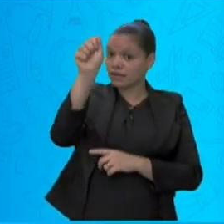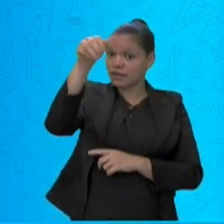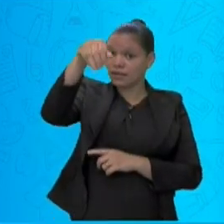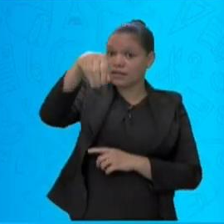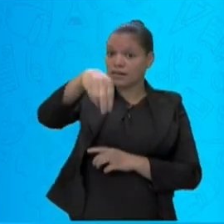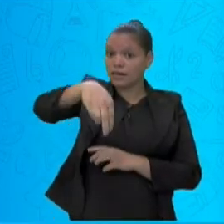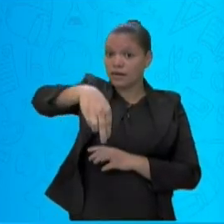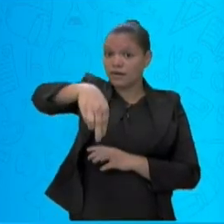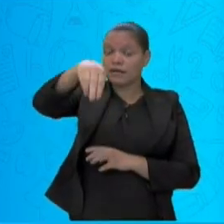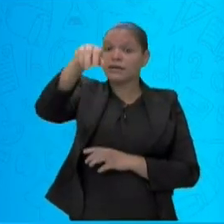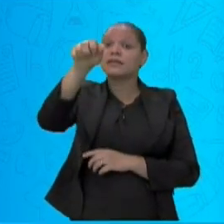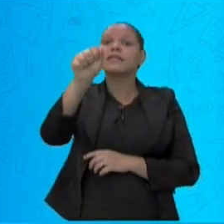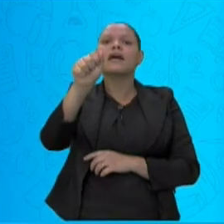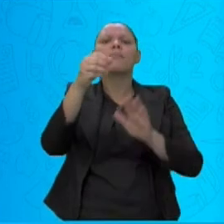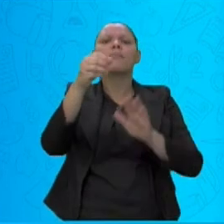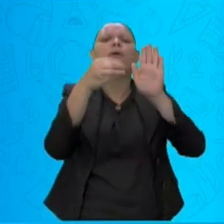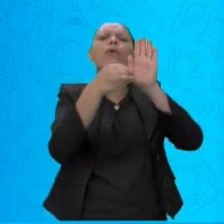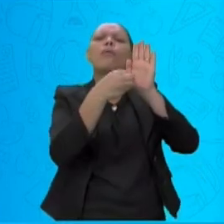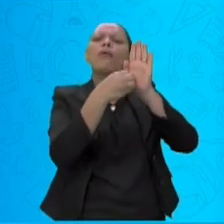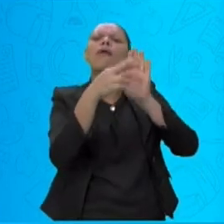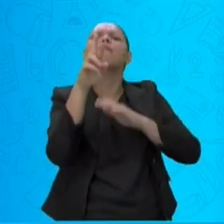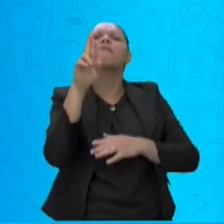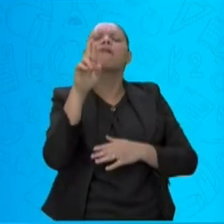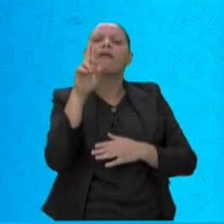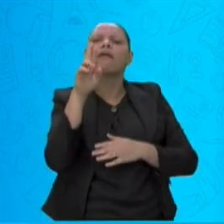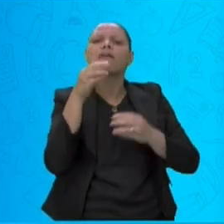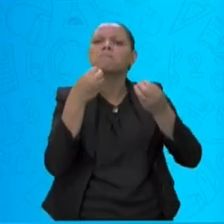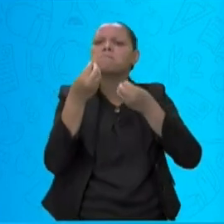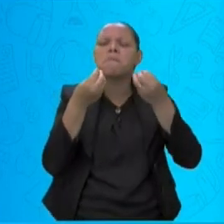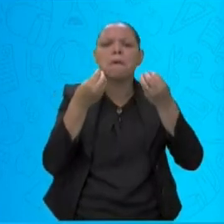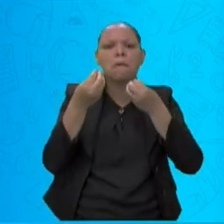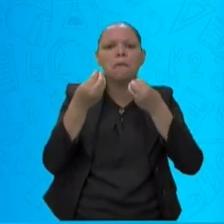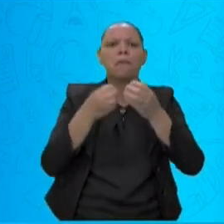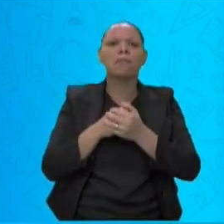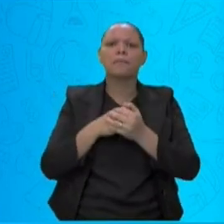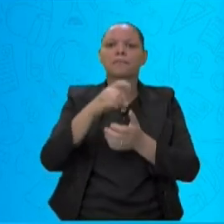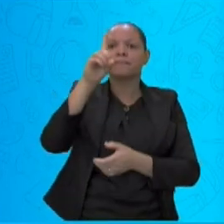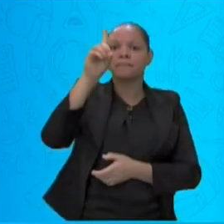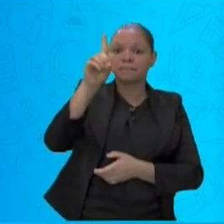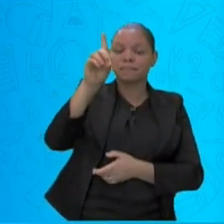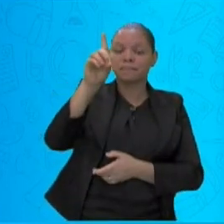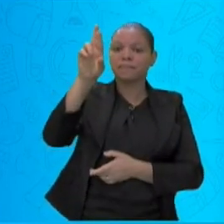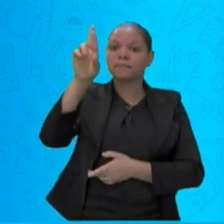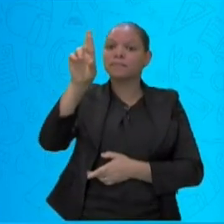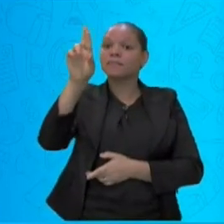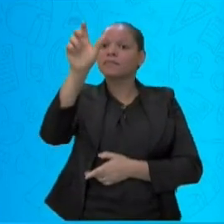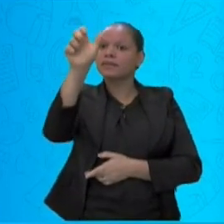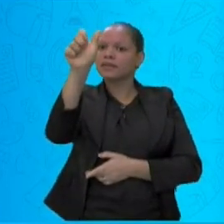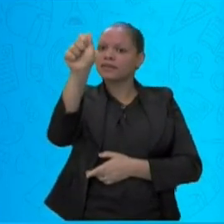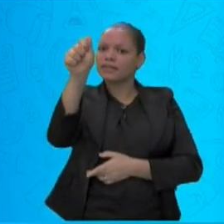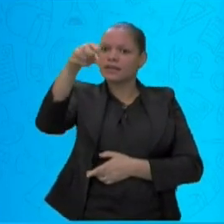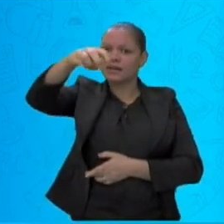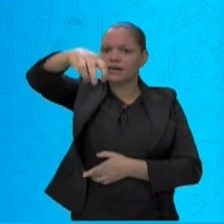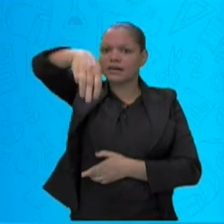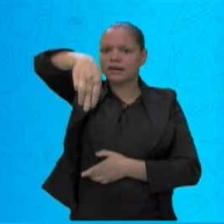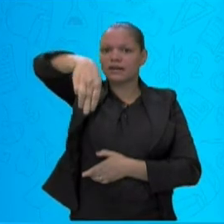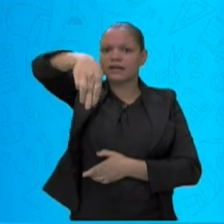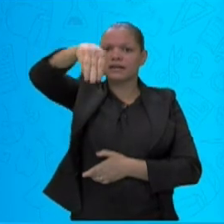a letra R para ver como é que fica? D-A-N-A.